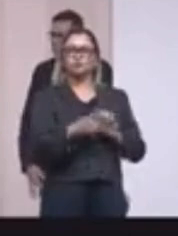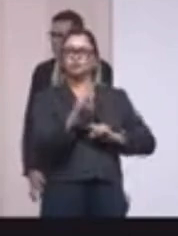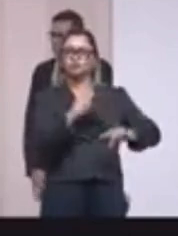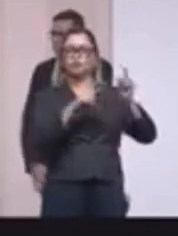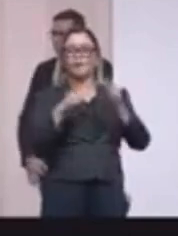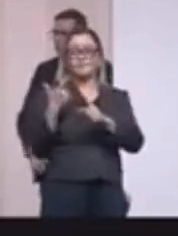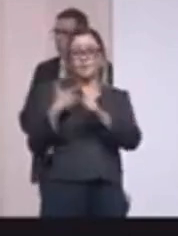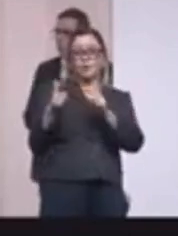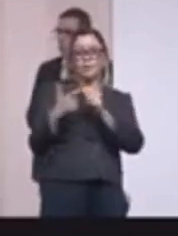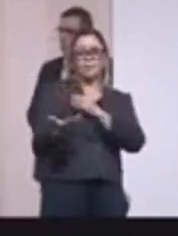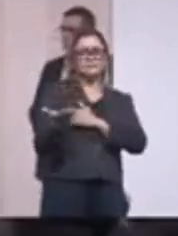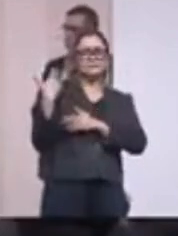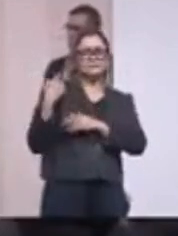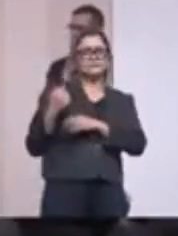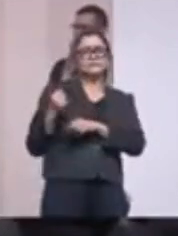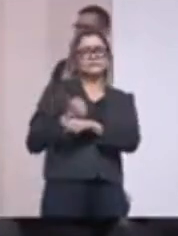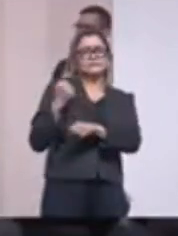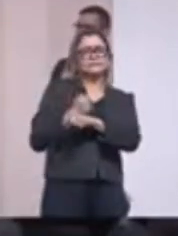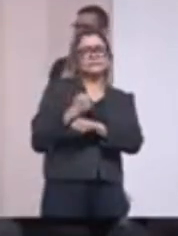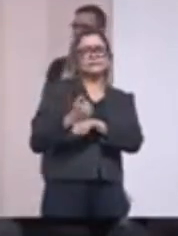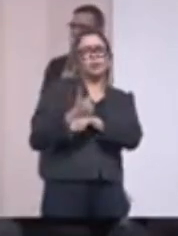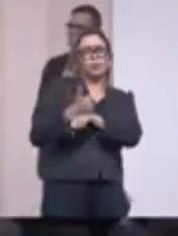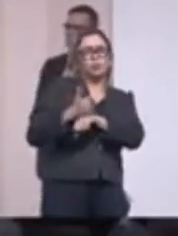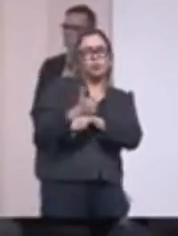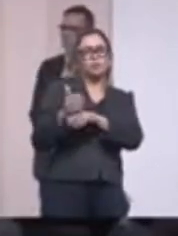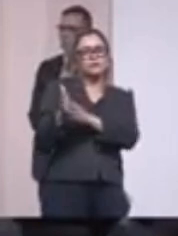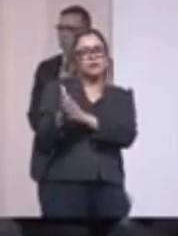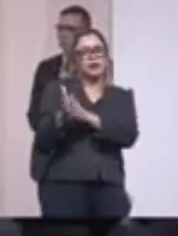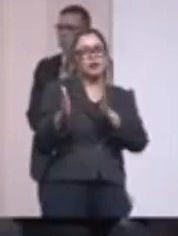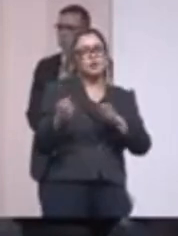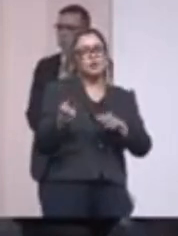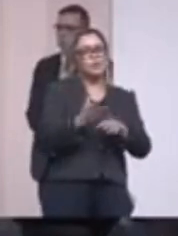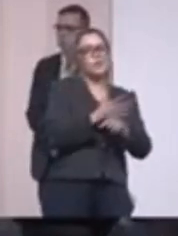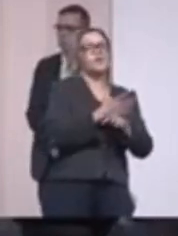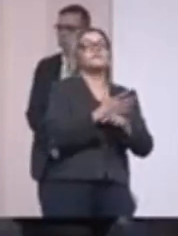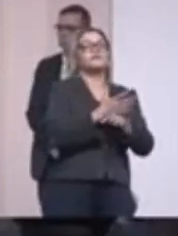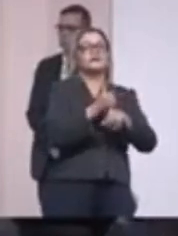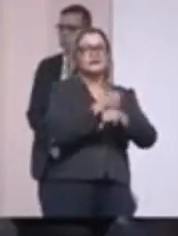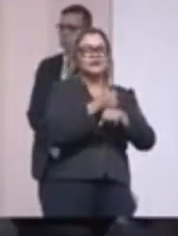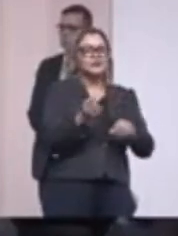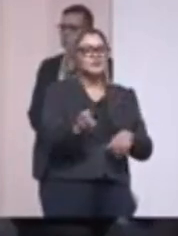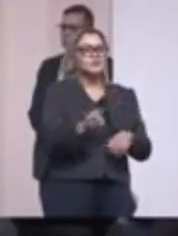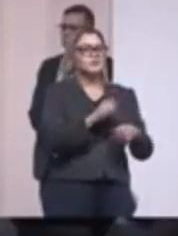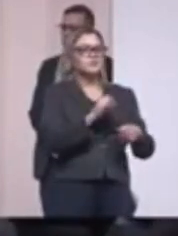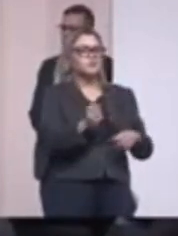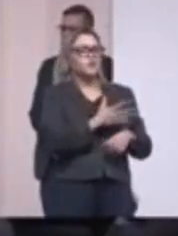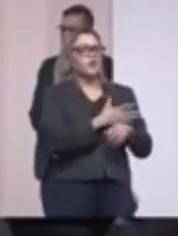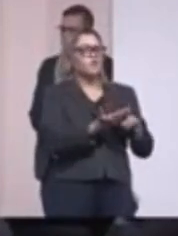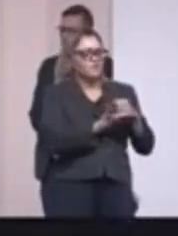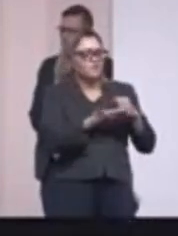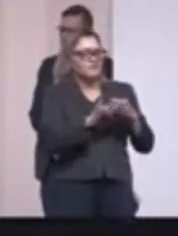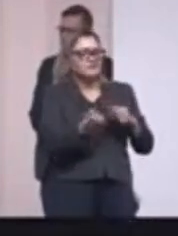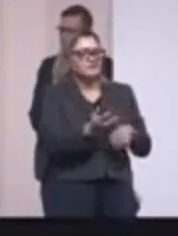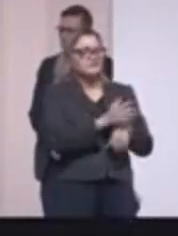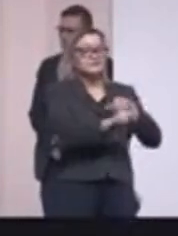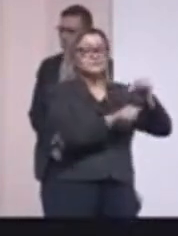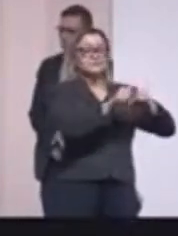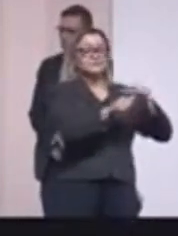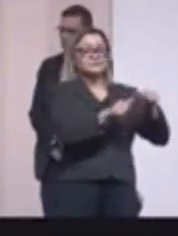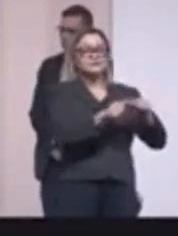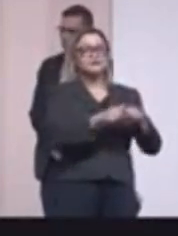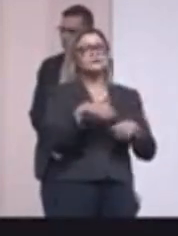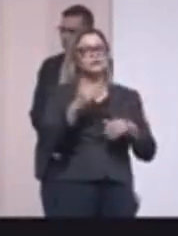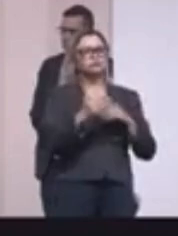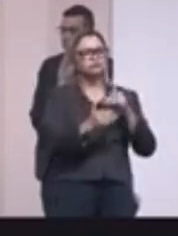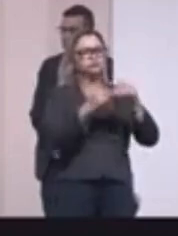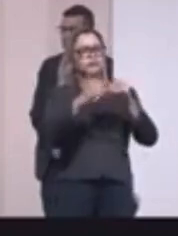problemas que nós tínhamos na construção das carreiras do Estado, então é uma carreira nova, uma carreira moderna, que nasce com subsídio, então entendo que a gente deu